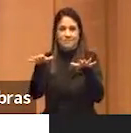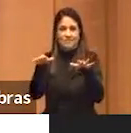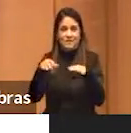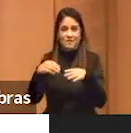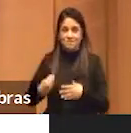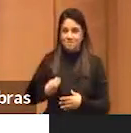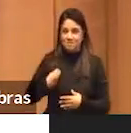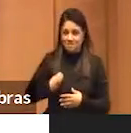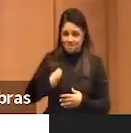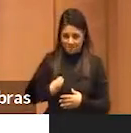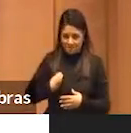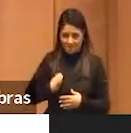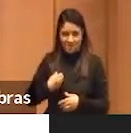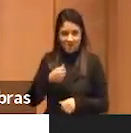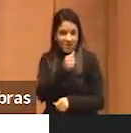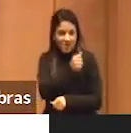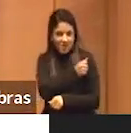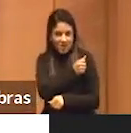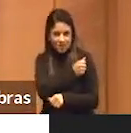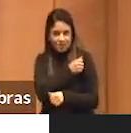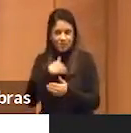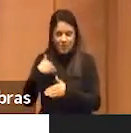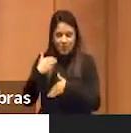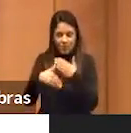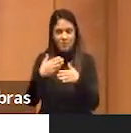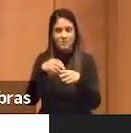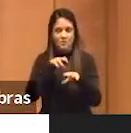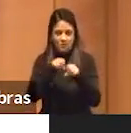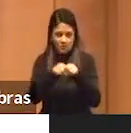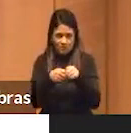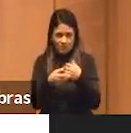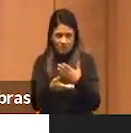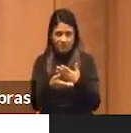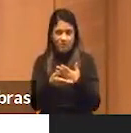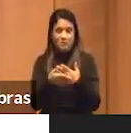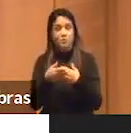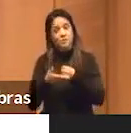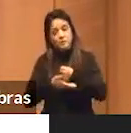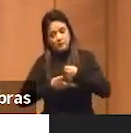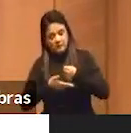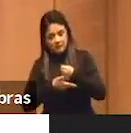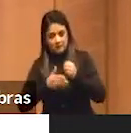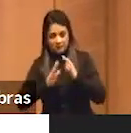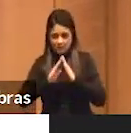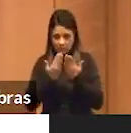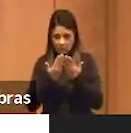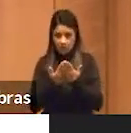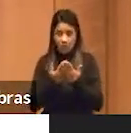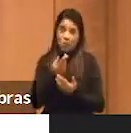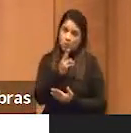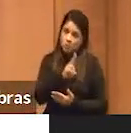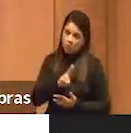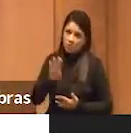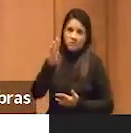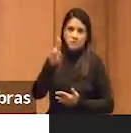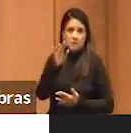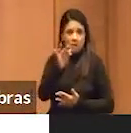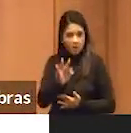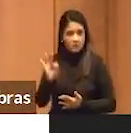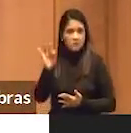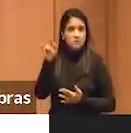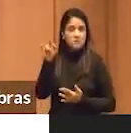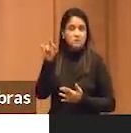participam com a gente desses processos formativos. ou na escola básica, ou na universidade, ou nesses